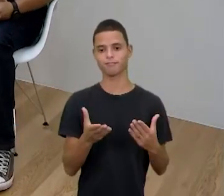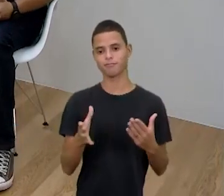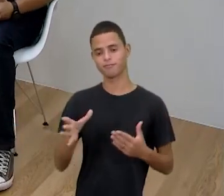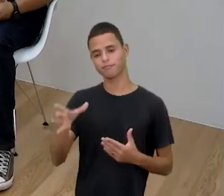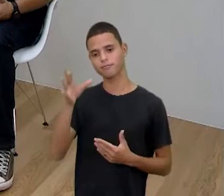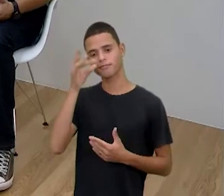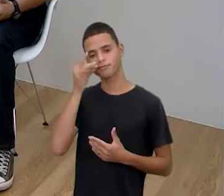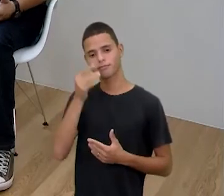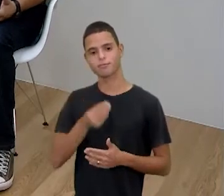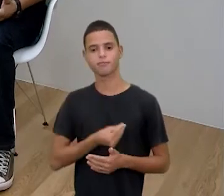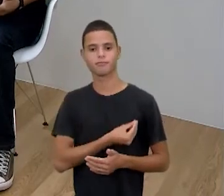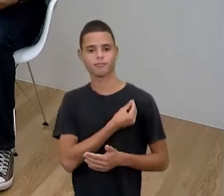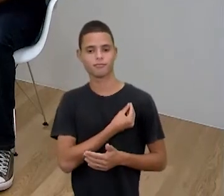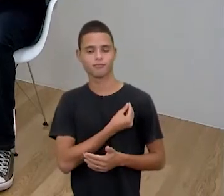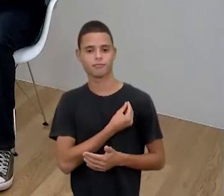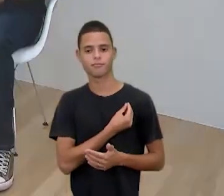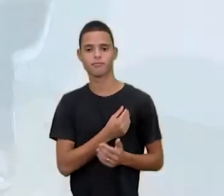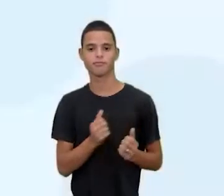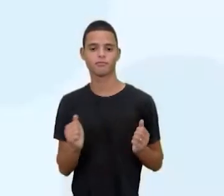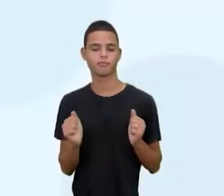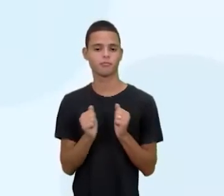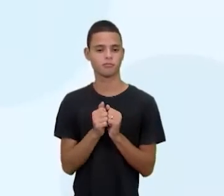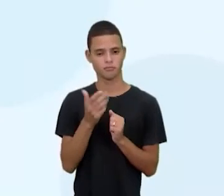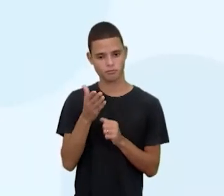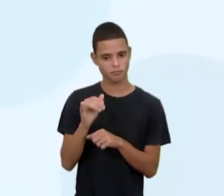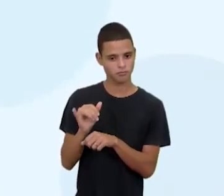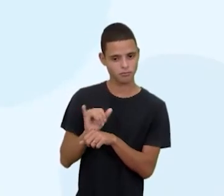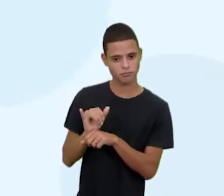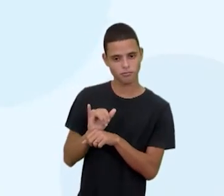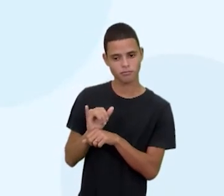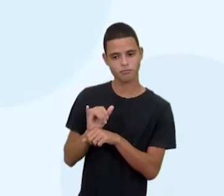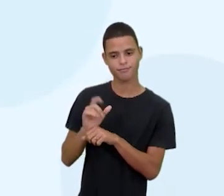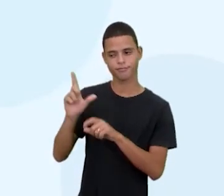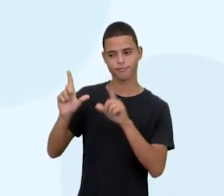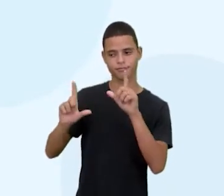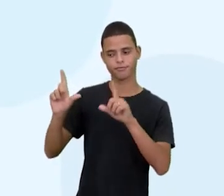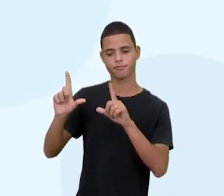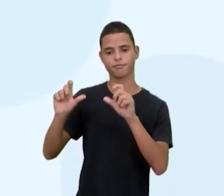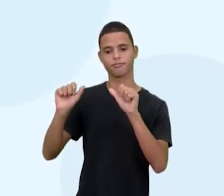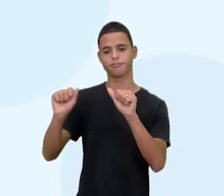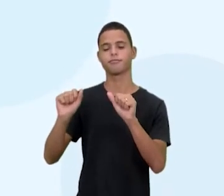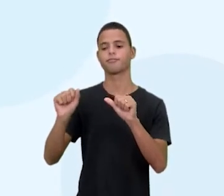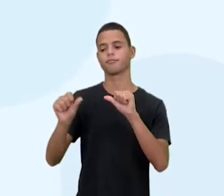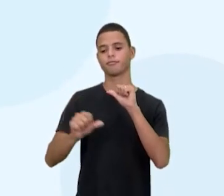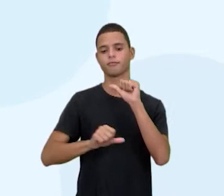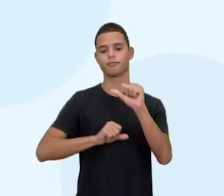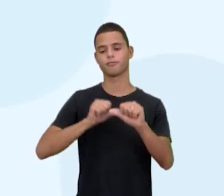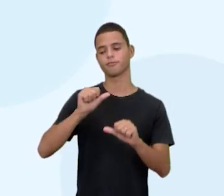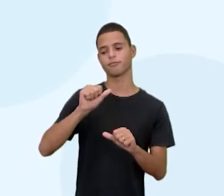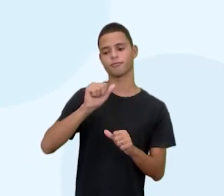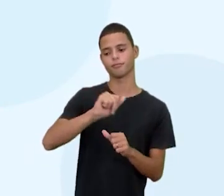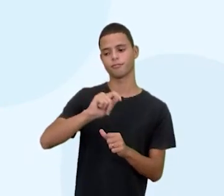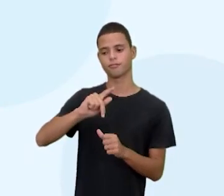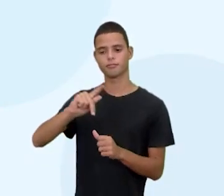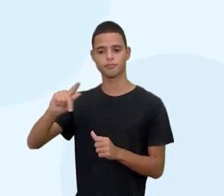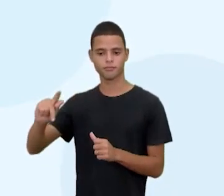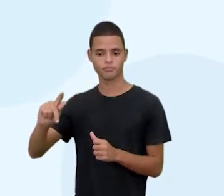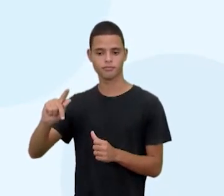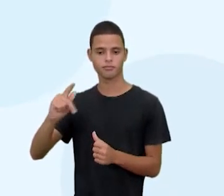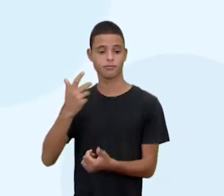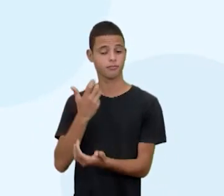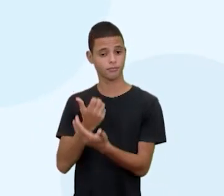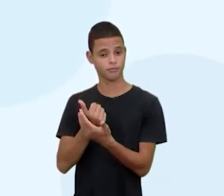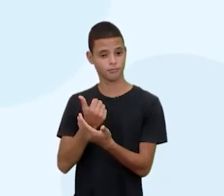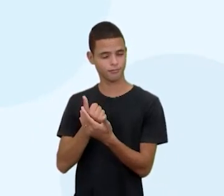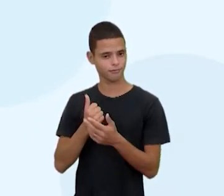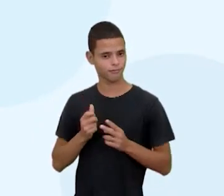vivo agora e está acompanhando no YouTube, na TV Cultura, agora você pode ir para o aplicativo, migrar pra lá. Já está no aplicativo, continua aí que